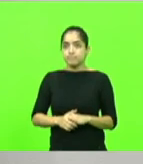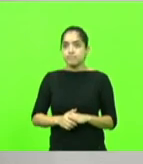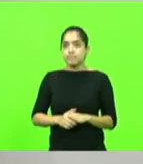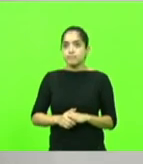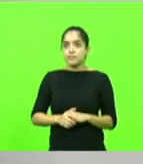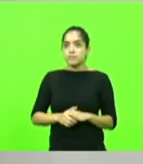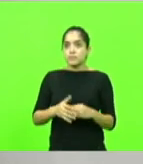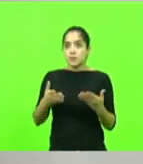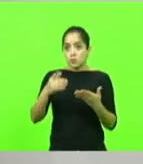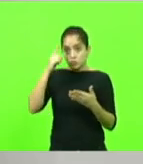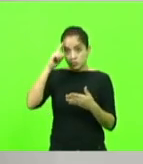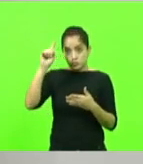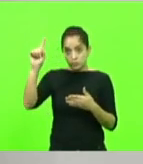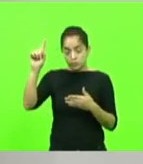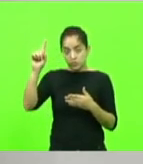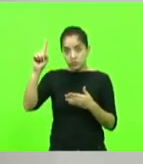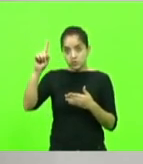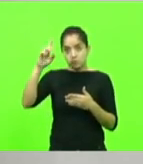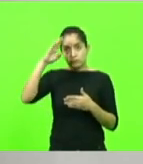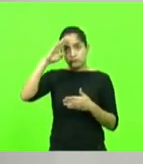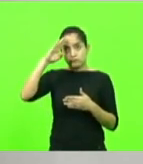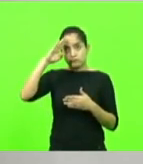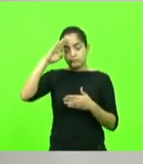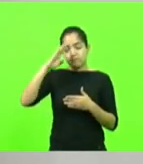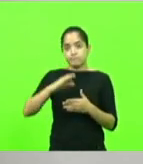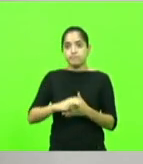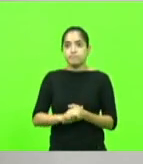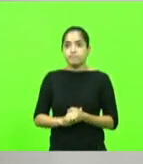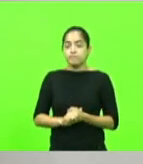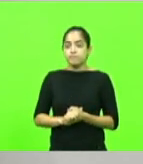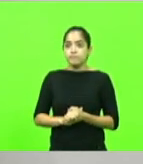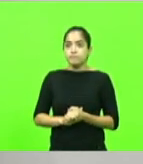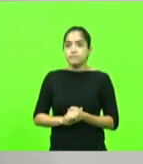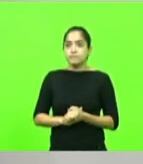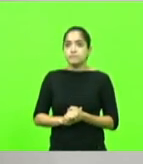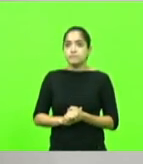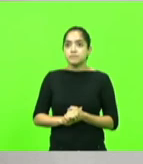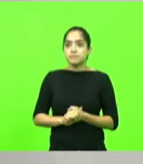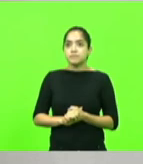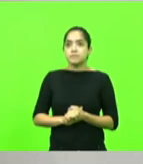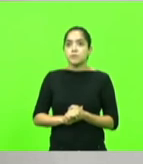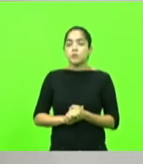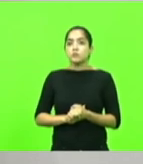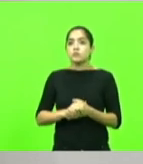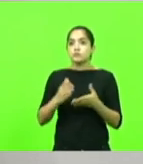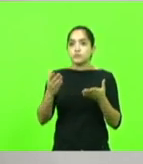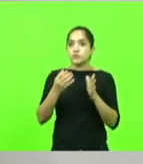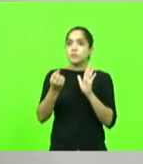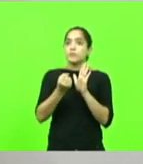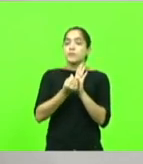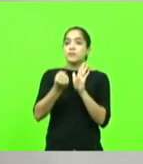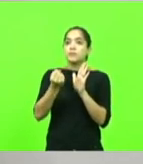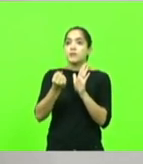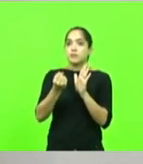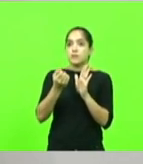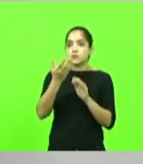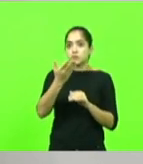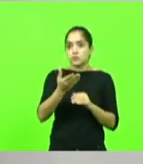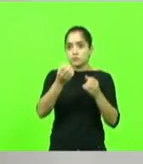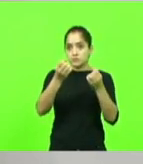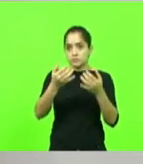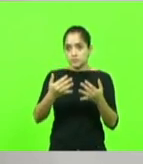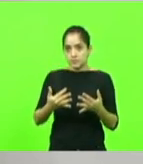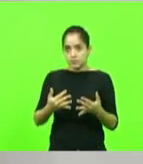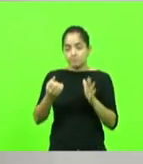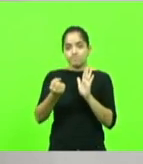Dia do Soldado é um dia emblemático também, como bem disse o deputado, é um dia que